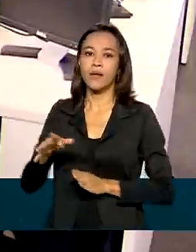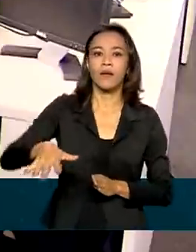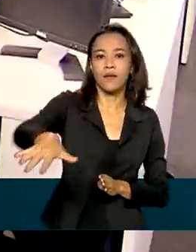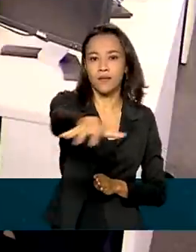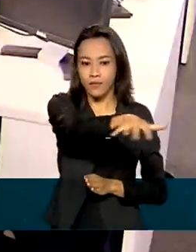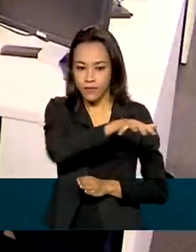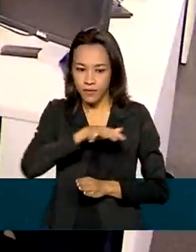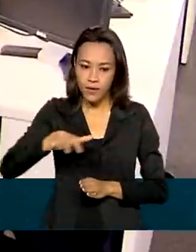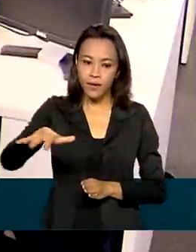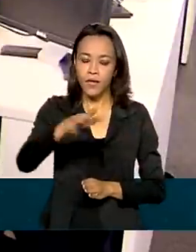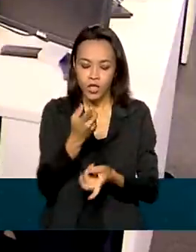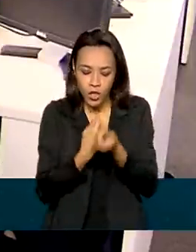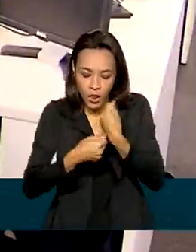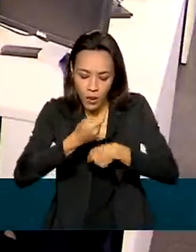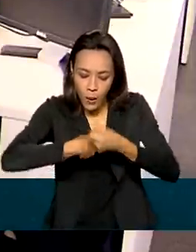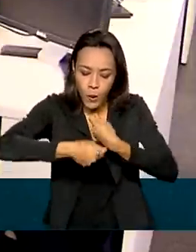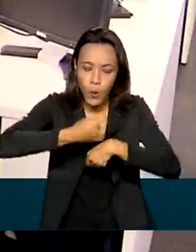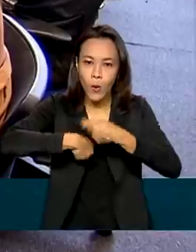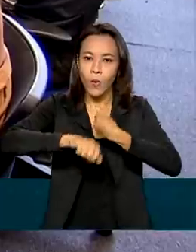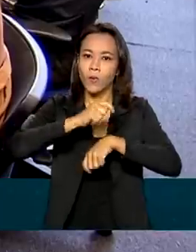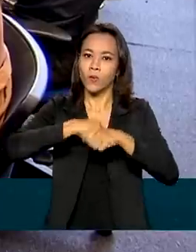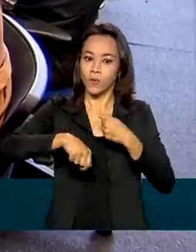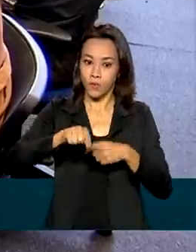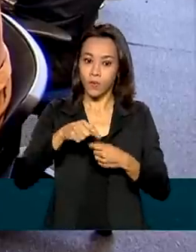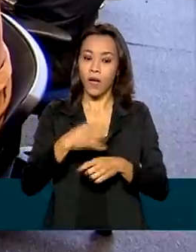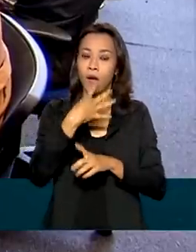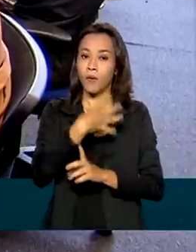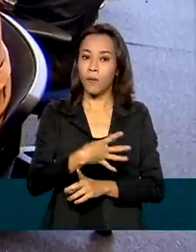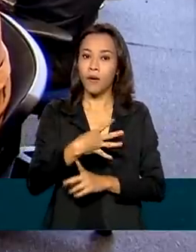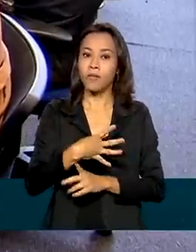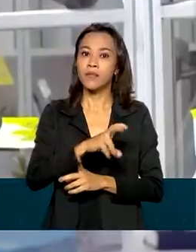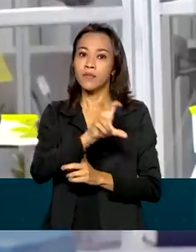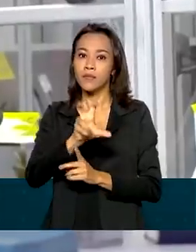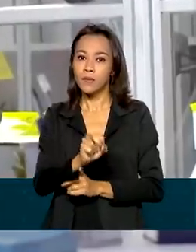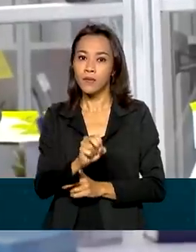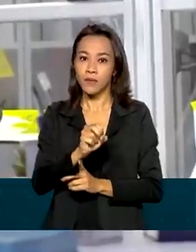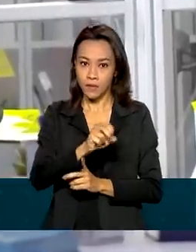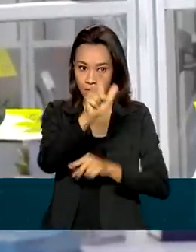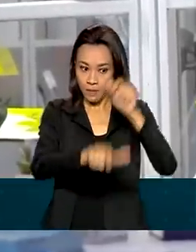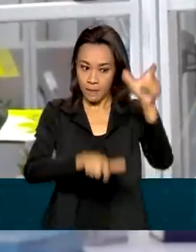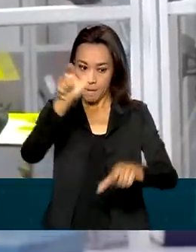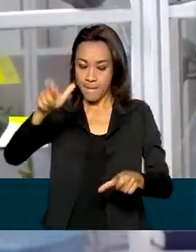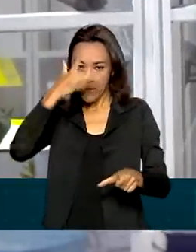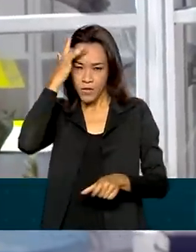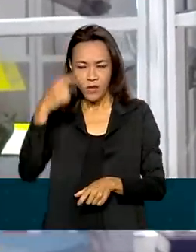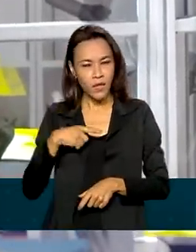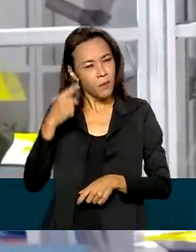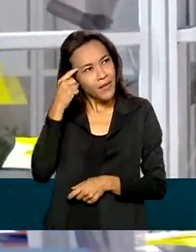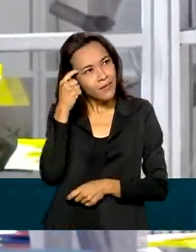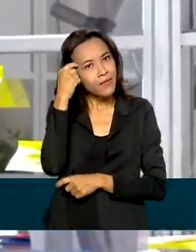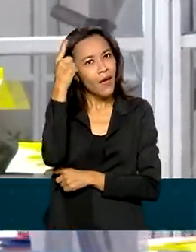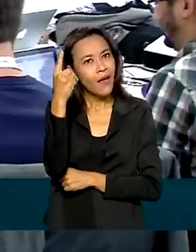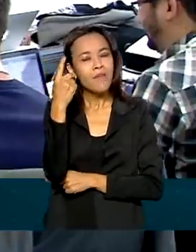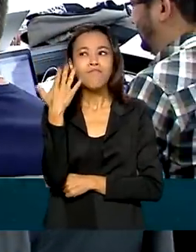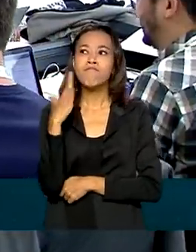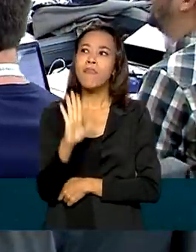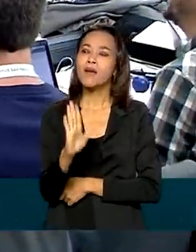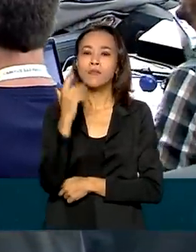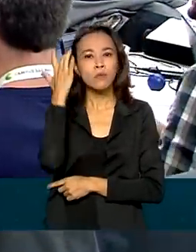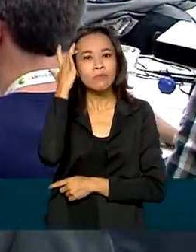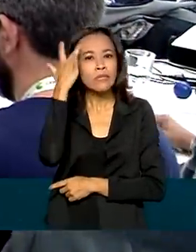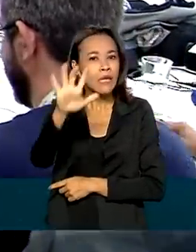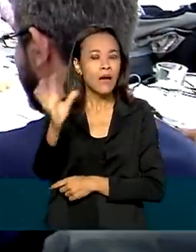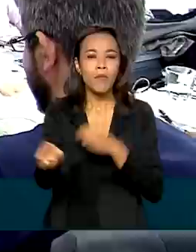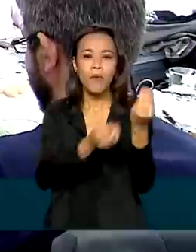desenvolvimento de negócios. Há 450 brasileiros que têm uma ideia na cabeça, mas não sabem como